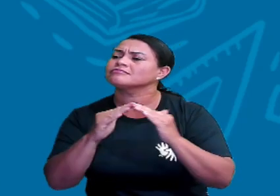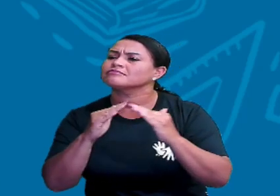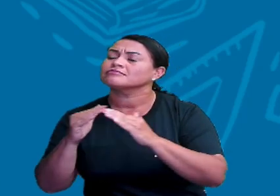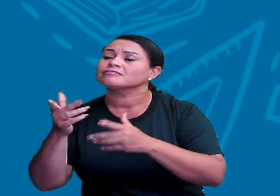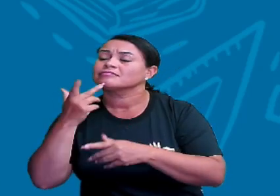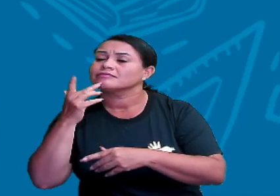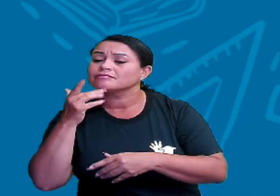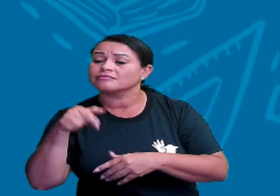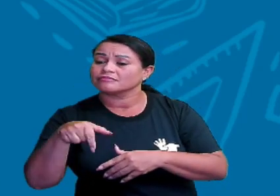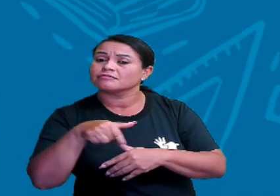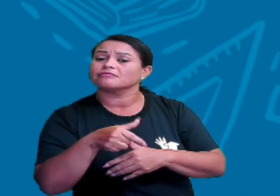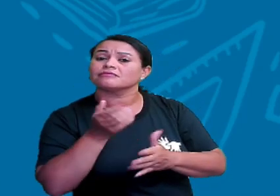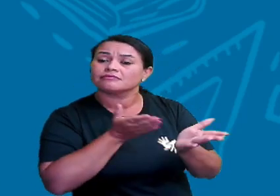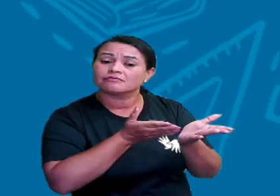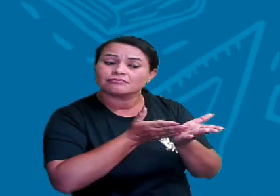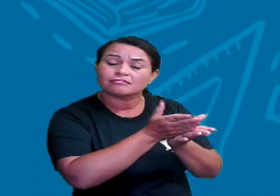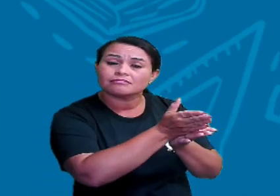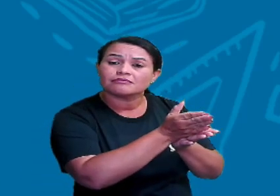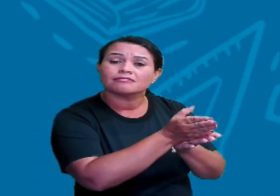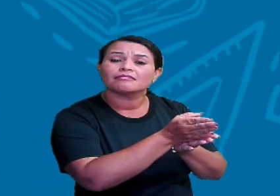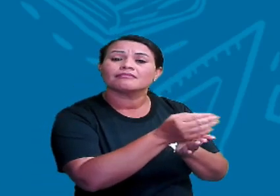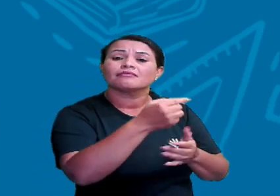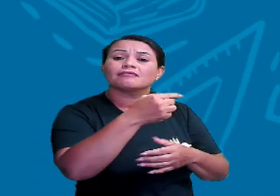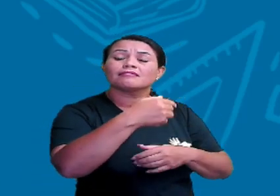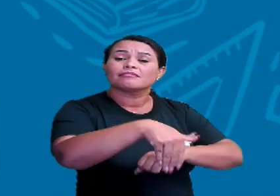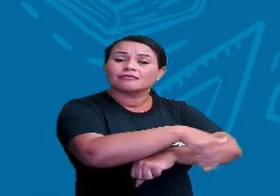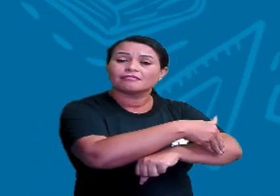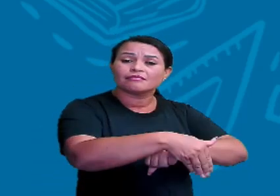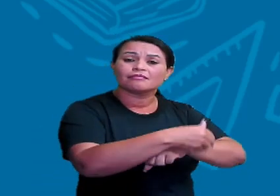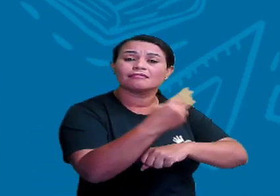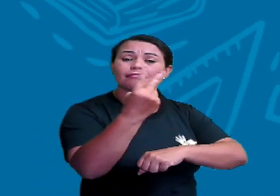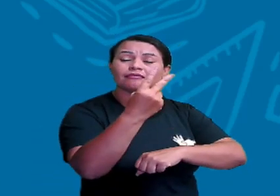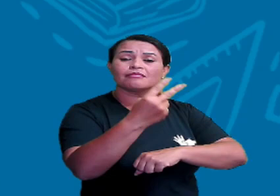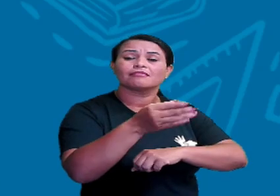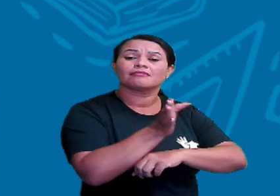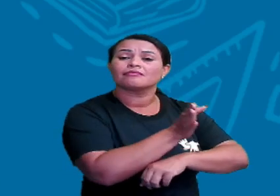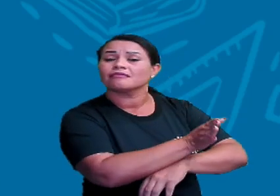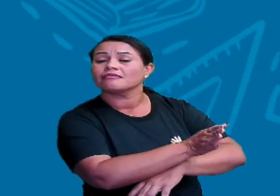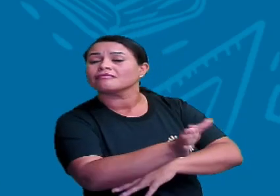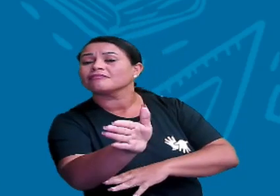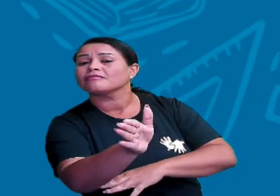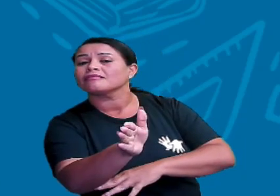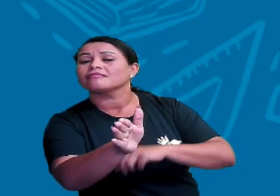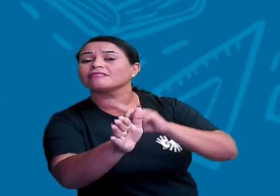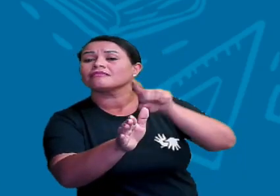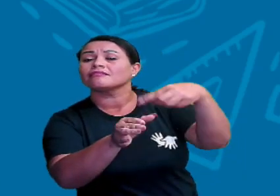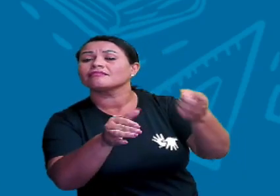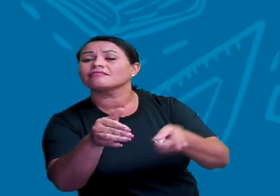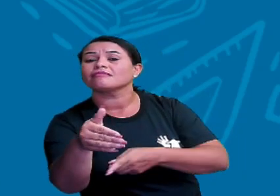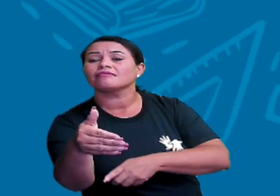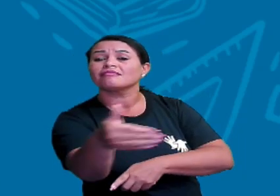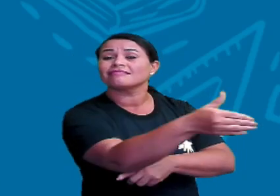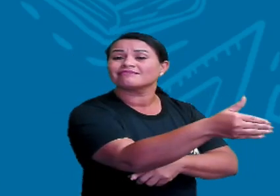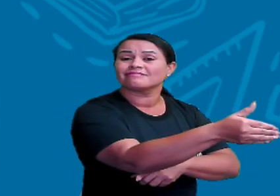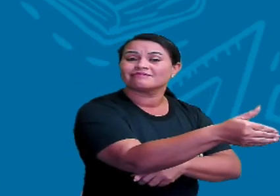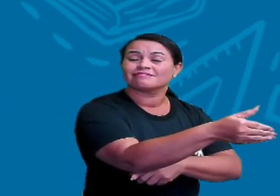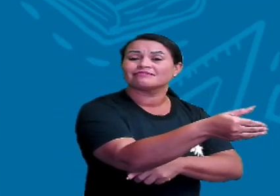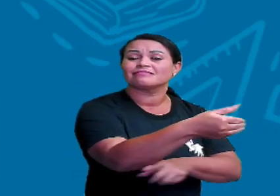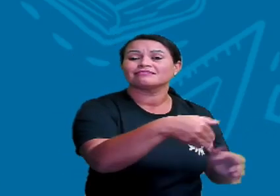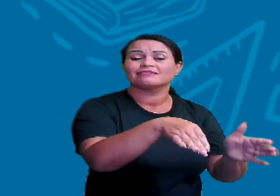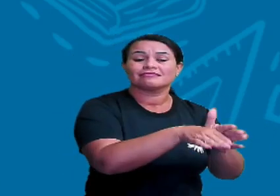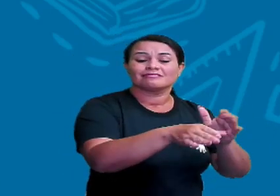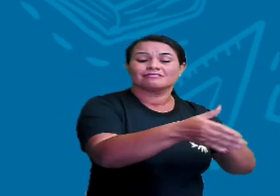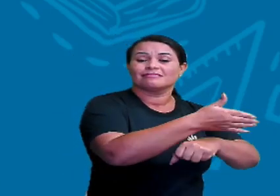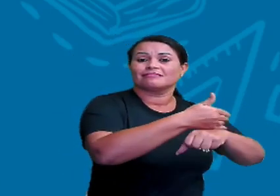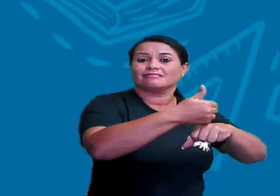segue em frente, na segunda rua vira direita, depois vira à esquerda, chegou na